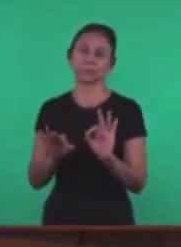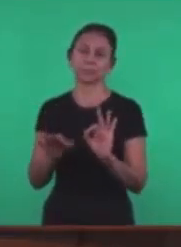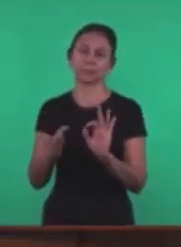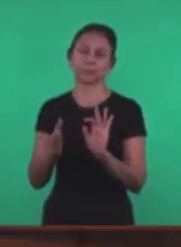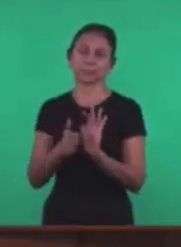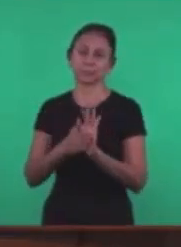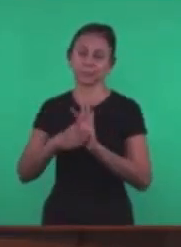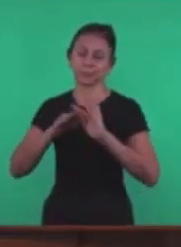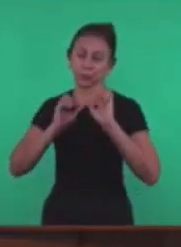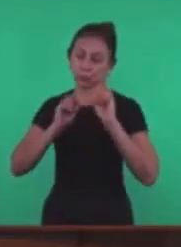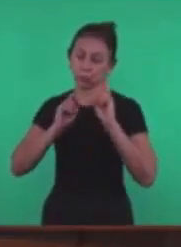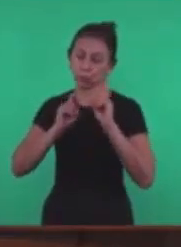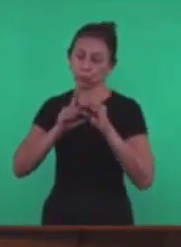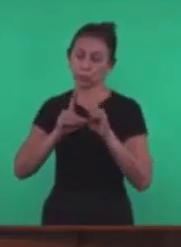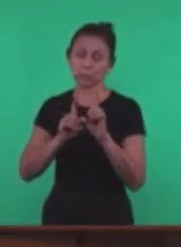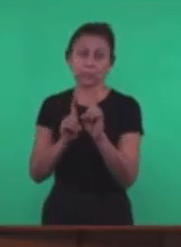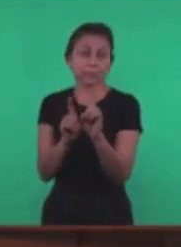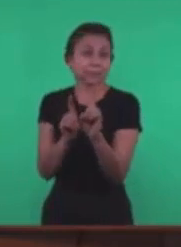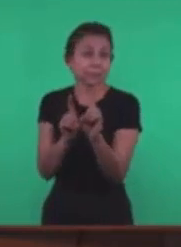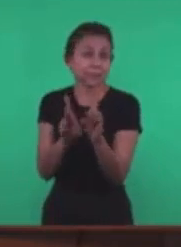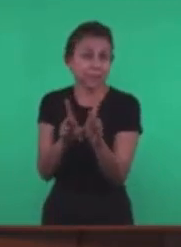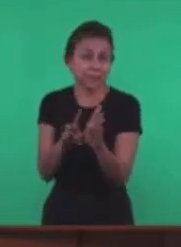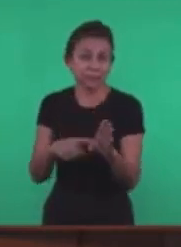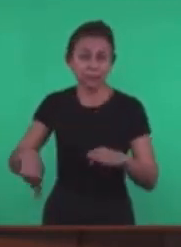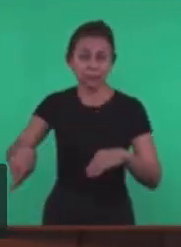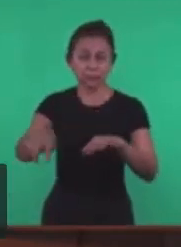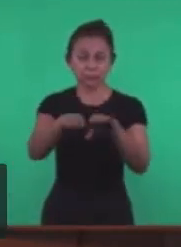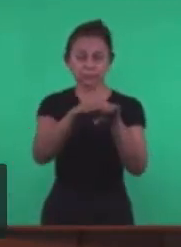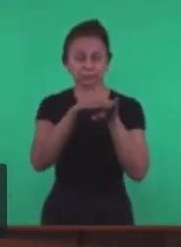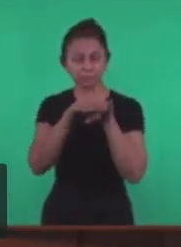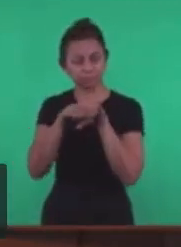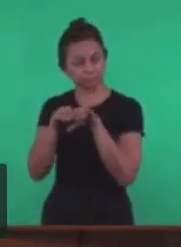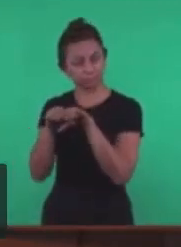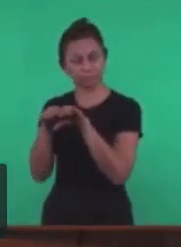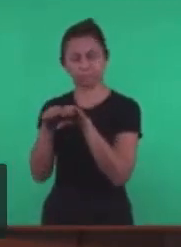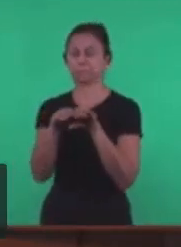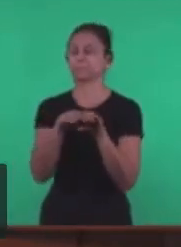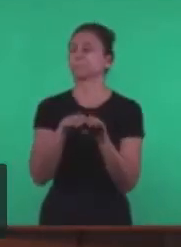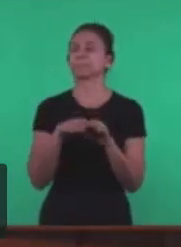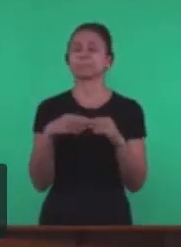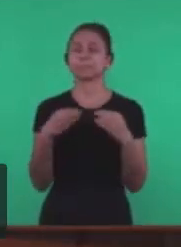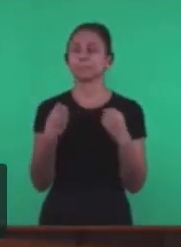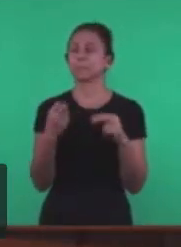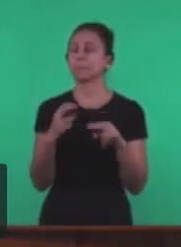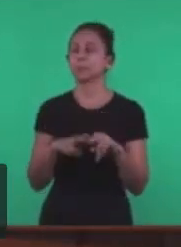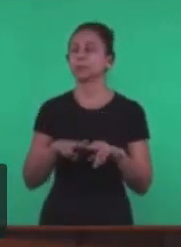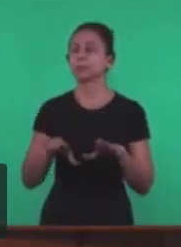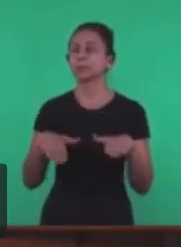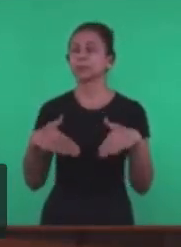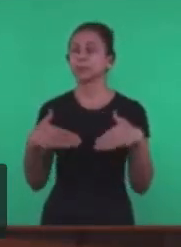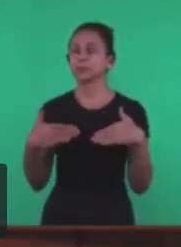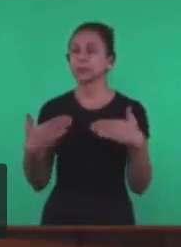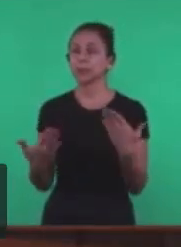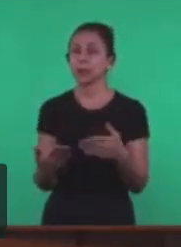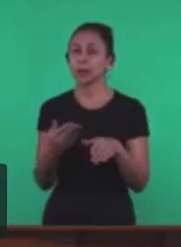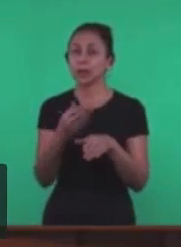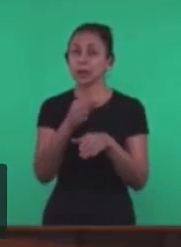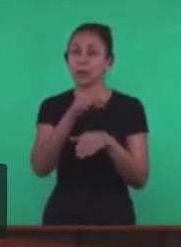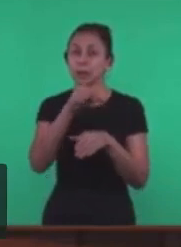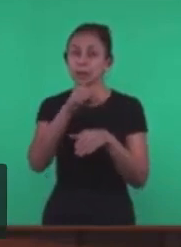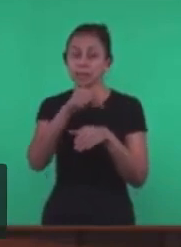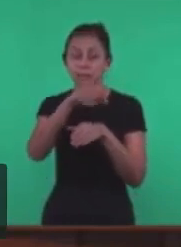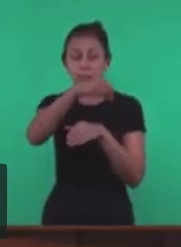Doutrinário Que faz com que A semente Caia Em boa terra